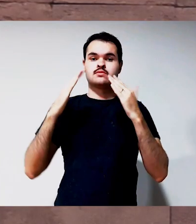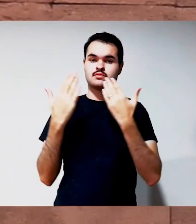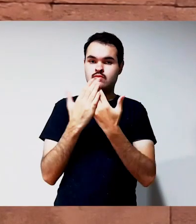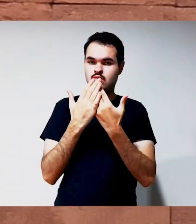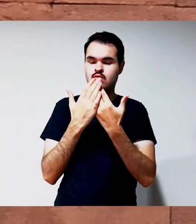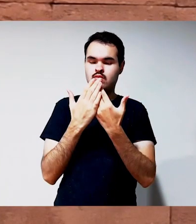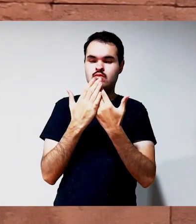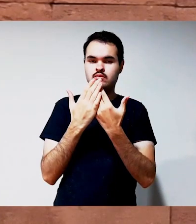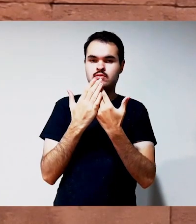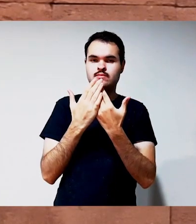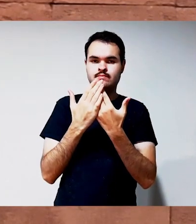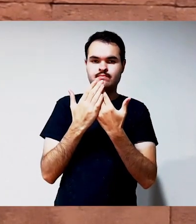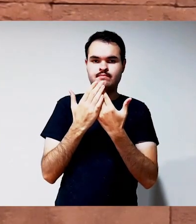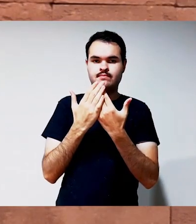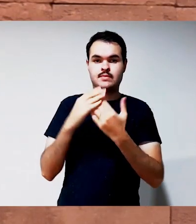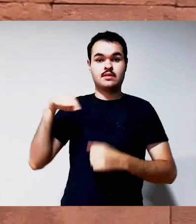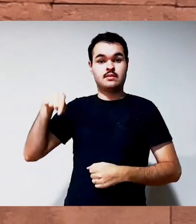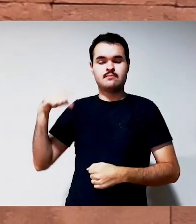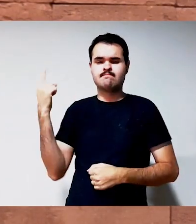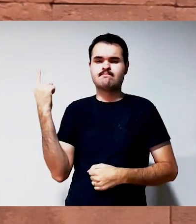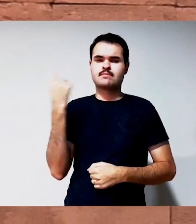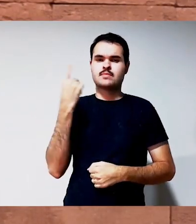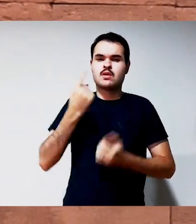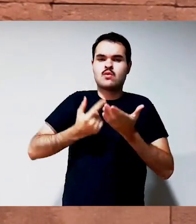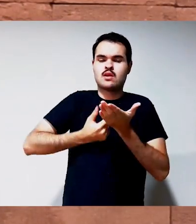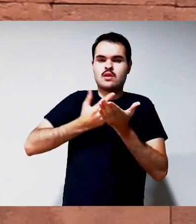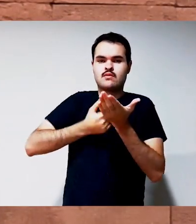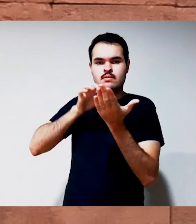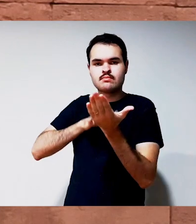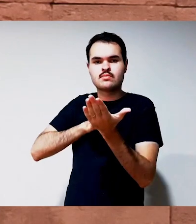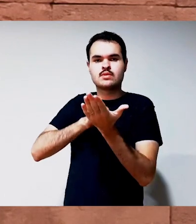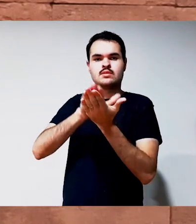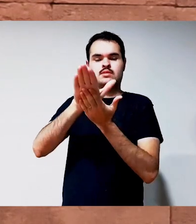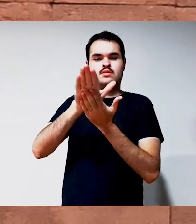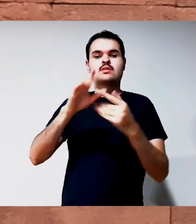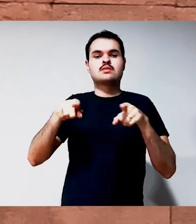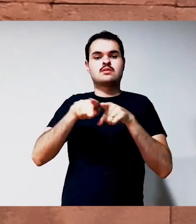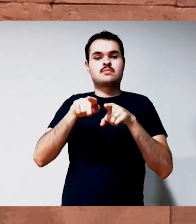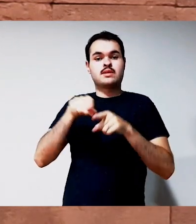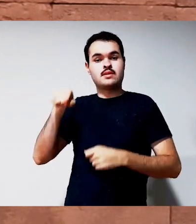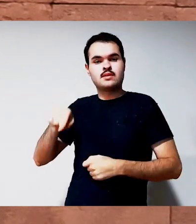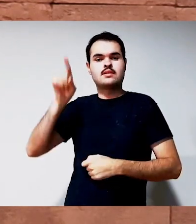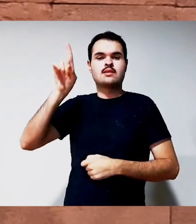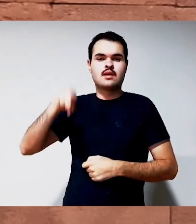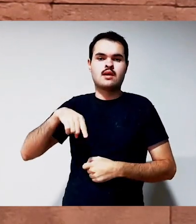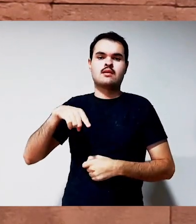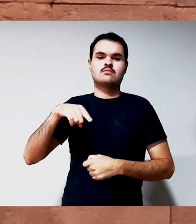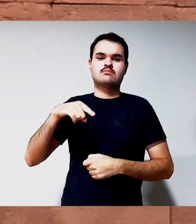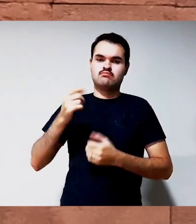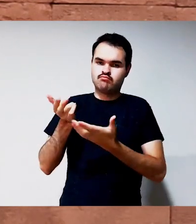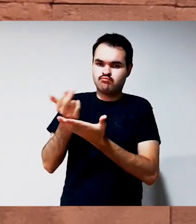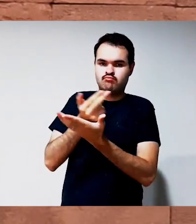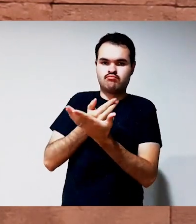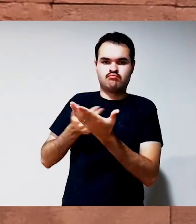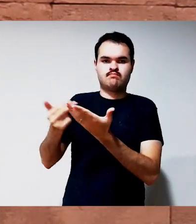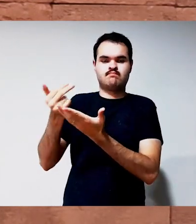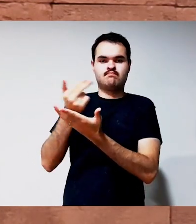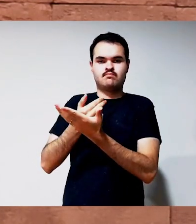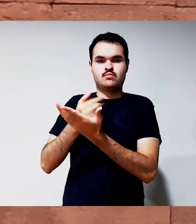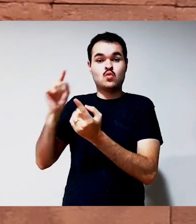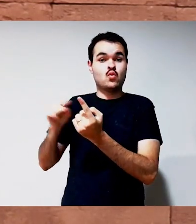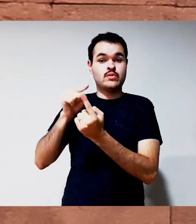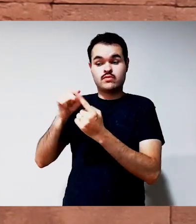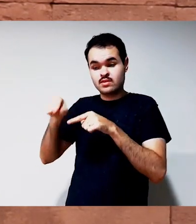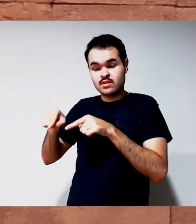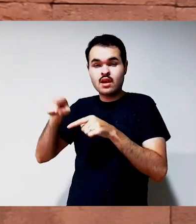O Lucas, ele é surdo desde criança e ele aprendeu libras na escola. Esse é o primeiro livro que ele publica e ele é também um